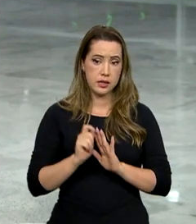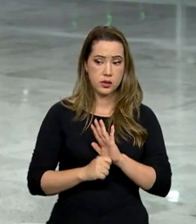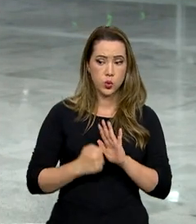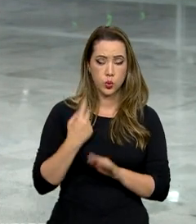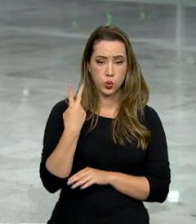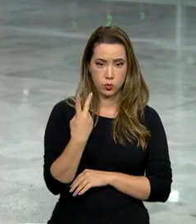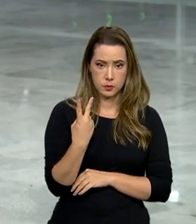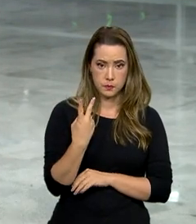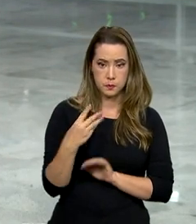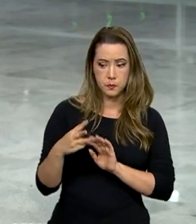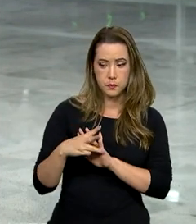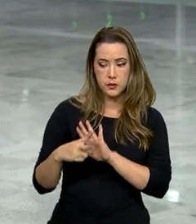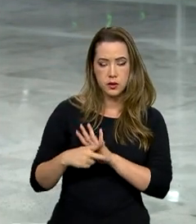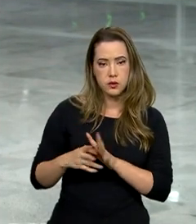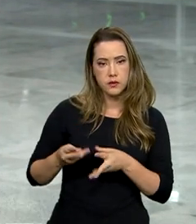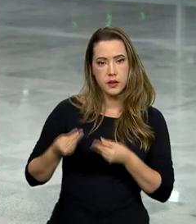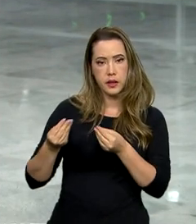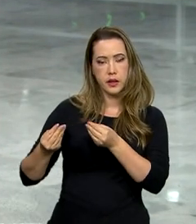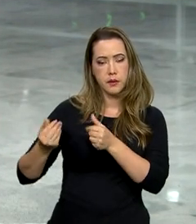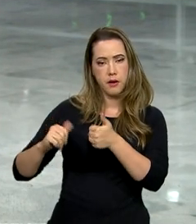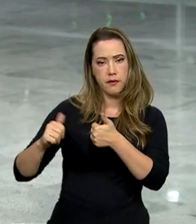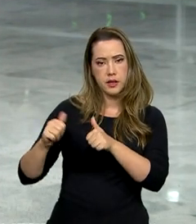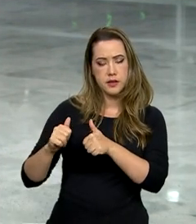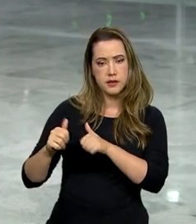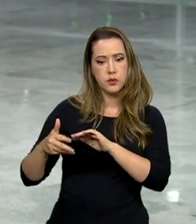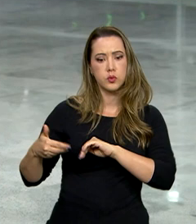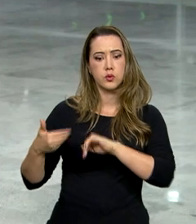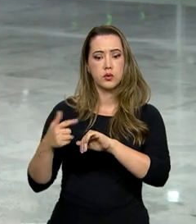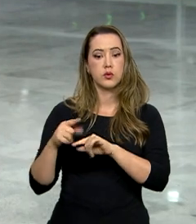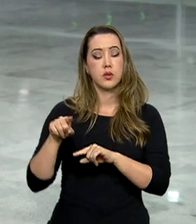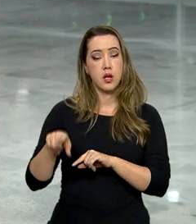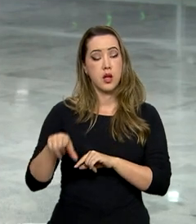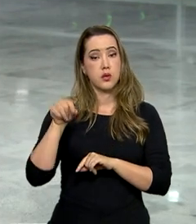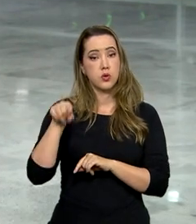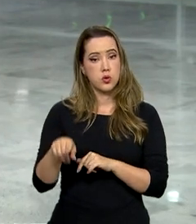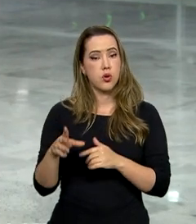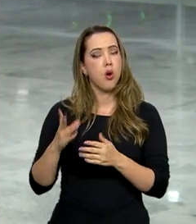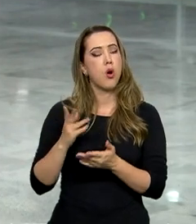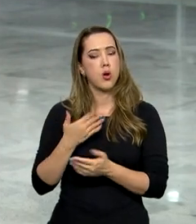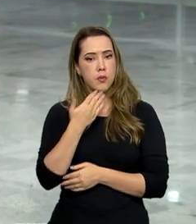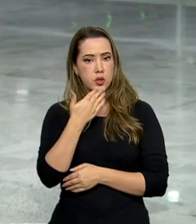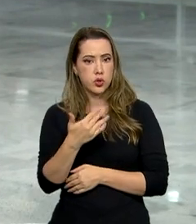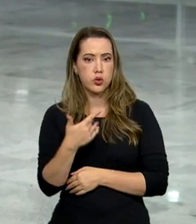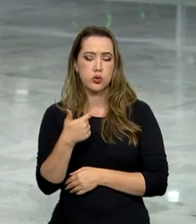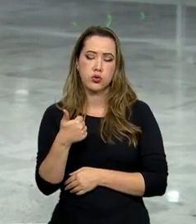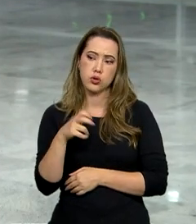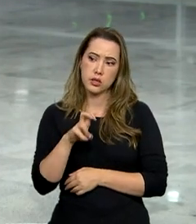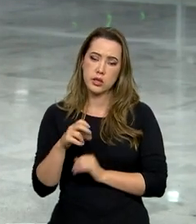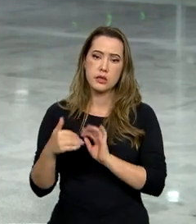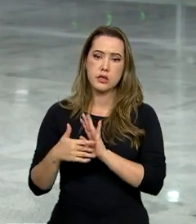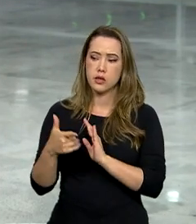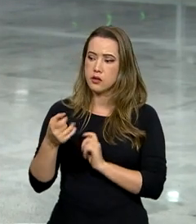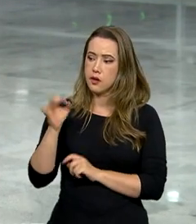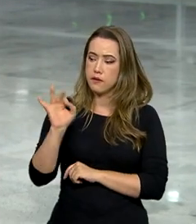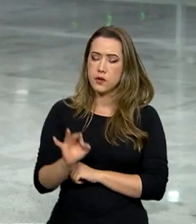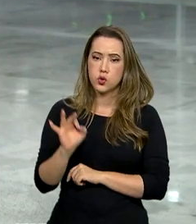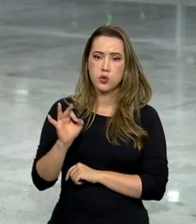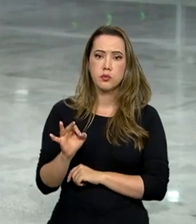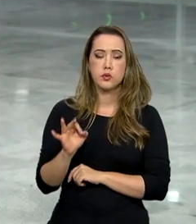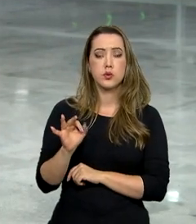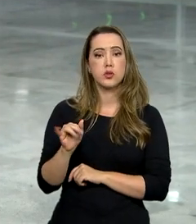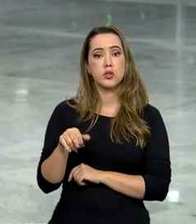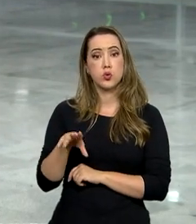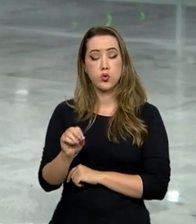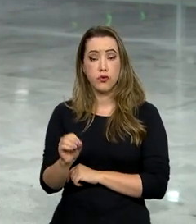medidas que serão encaminhadas para análise do Congresso. A que prevê a cobrança de 15% a 20% dos rendimentos de fundos dos